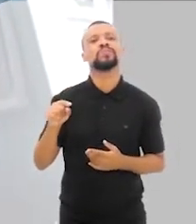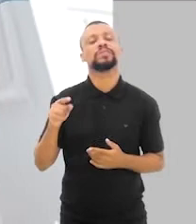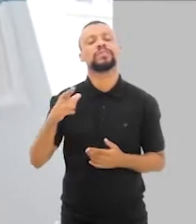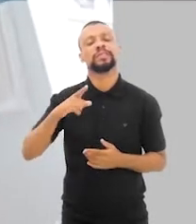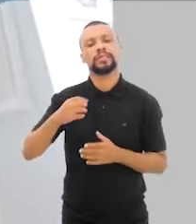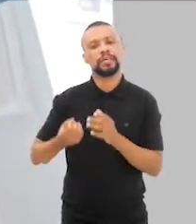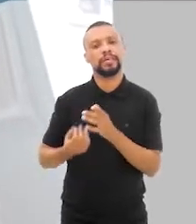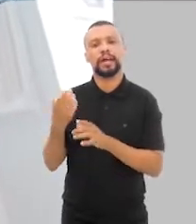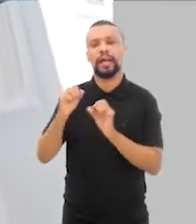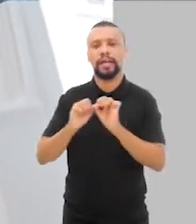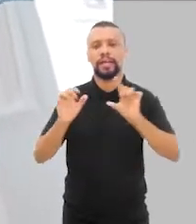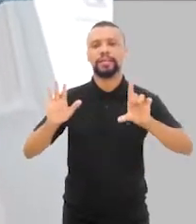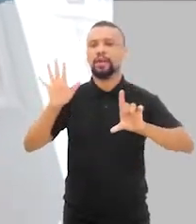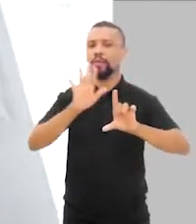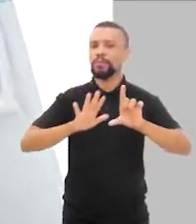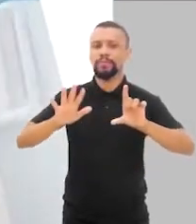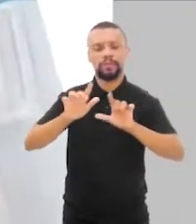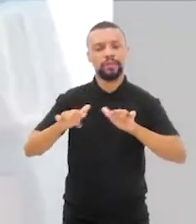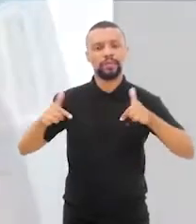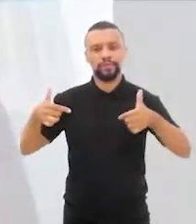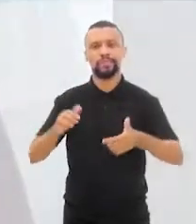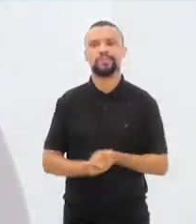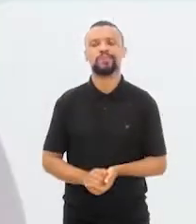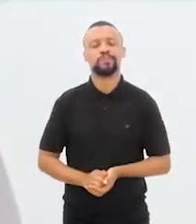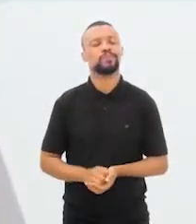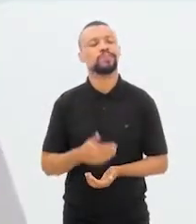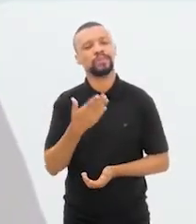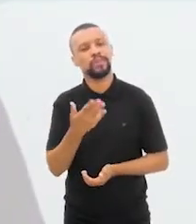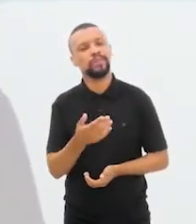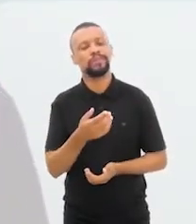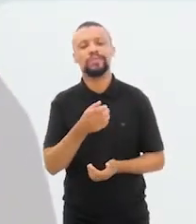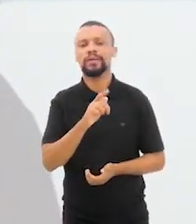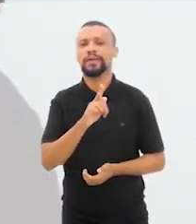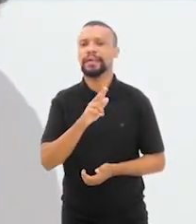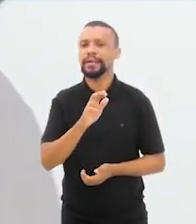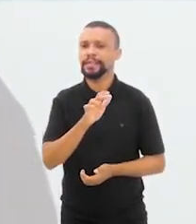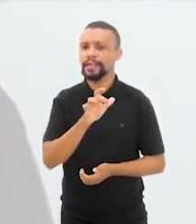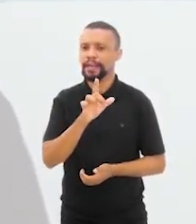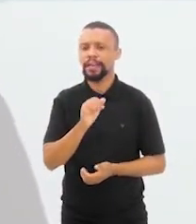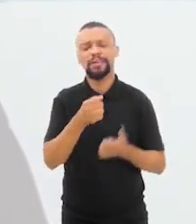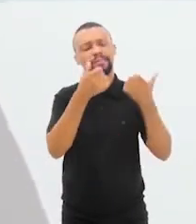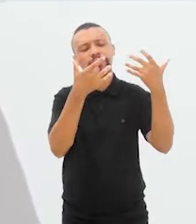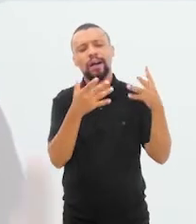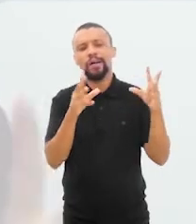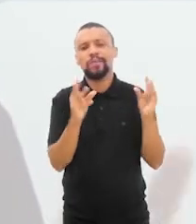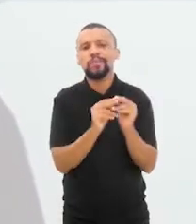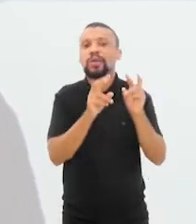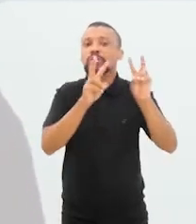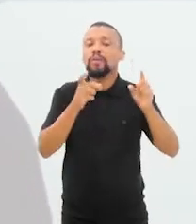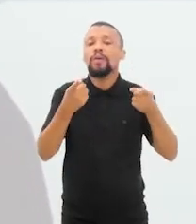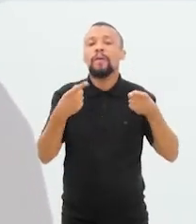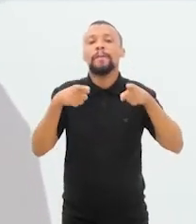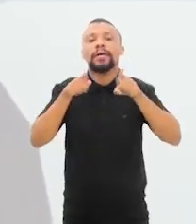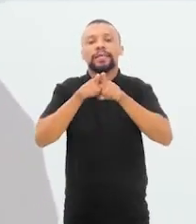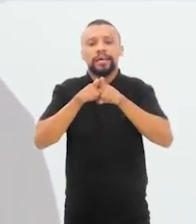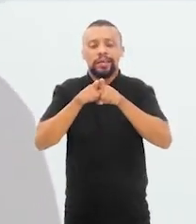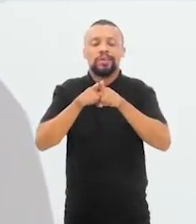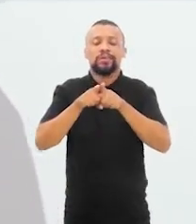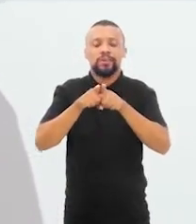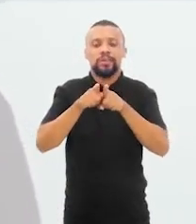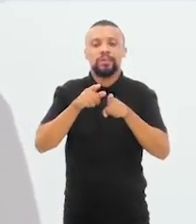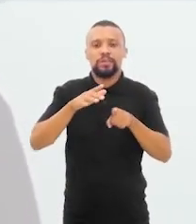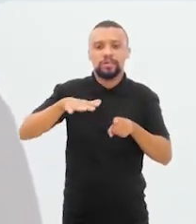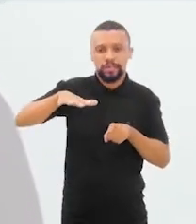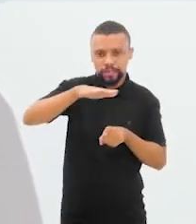observatório e essa iniciativa. Graziela, fala um pouquinho para a gente sobre os parceiros do